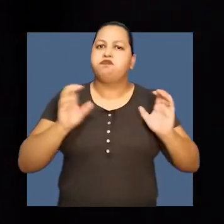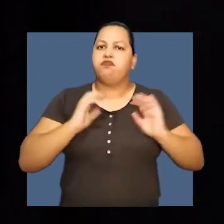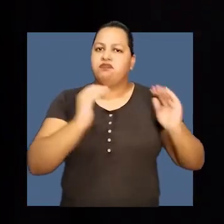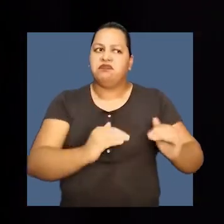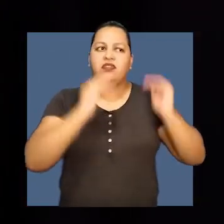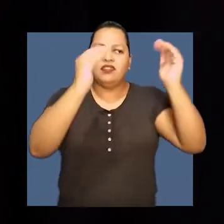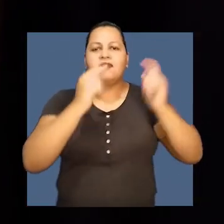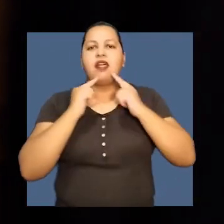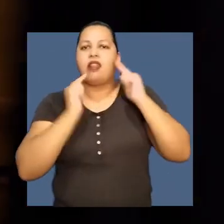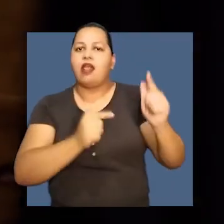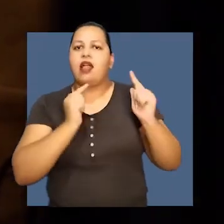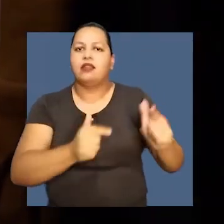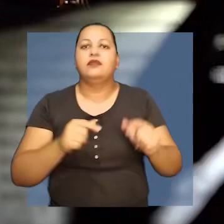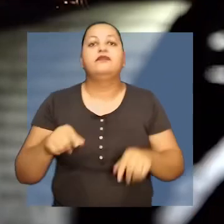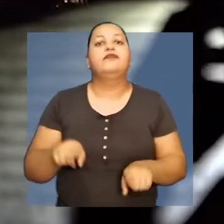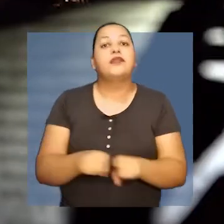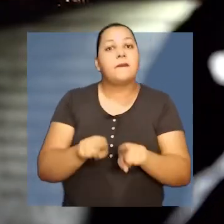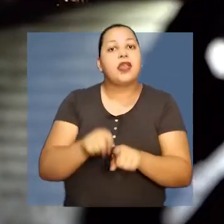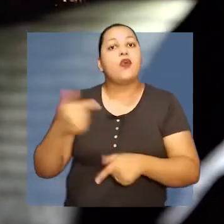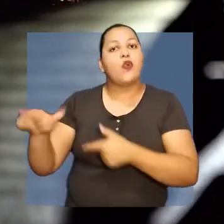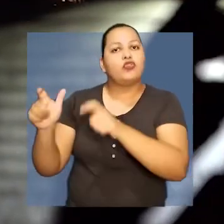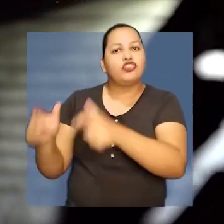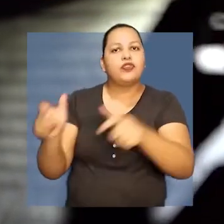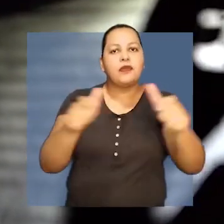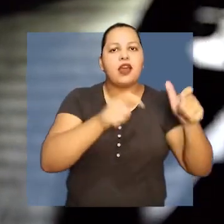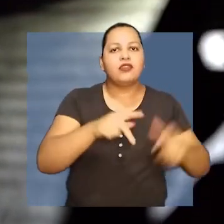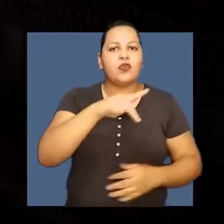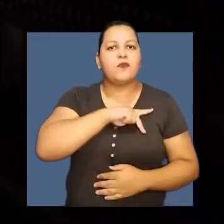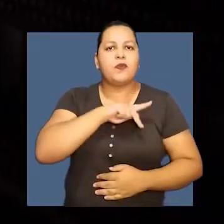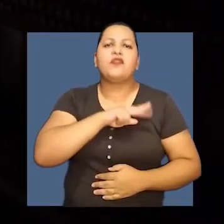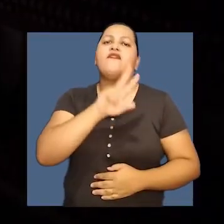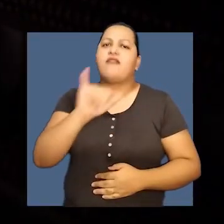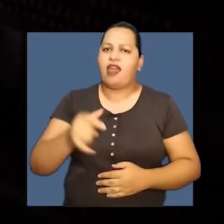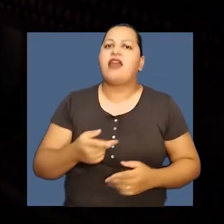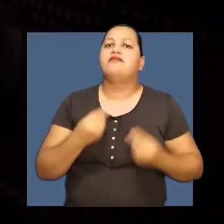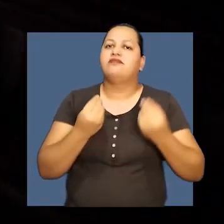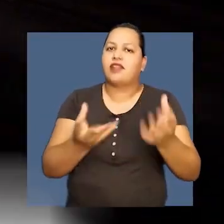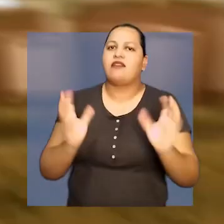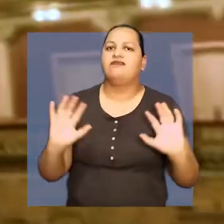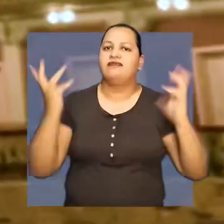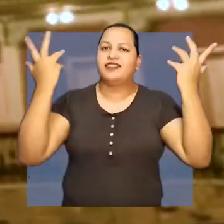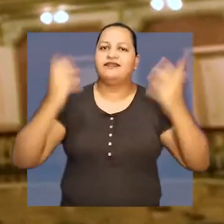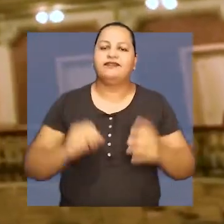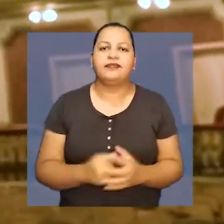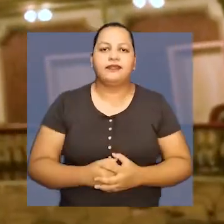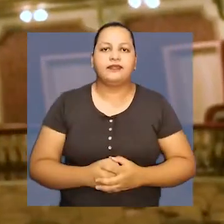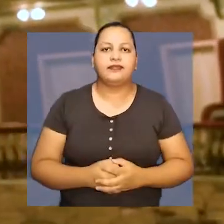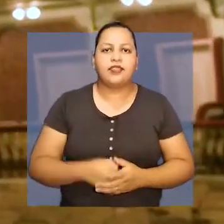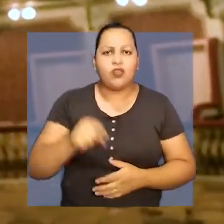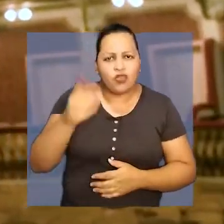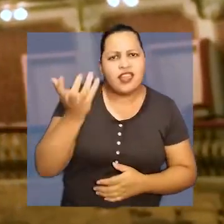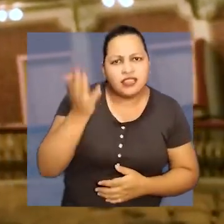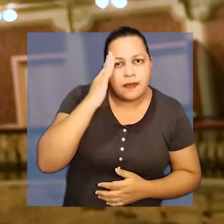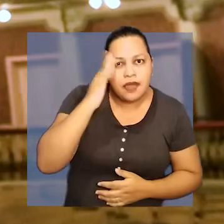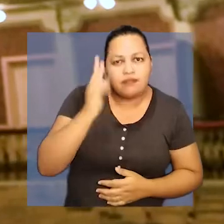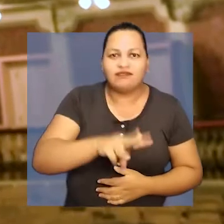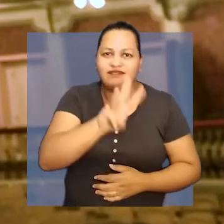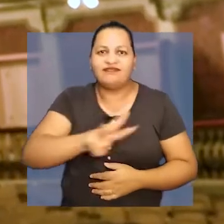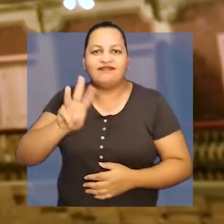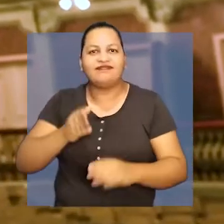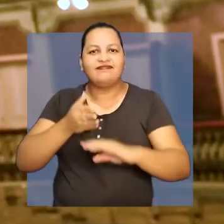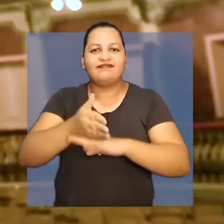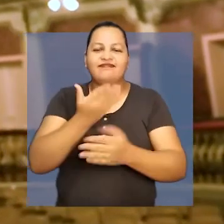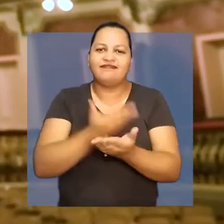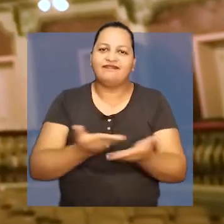nobreza. Outros dois espaços públicos de Belém também vão receber o festival. Para saber mais, acesse o portal Agência